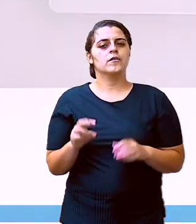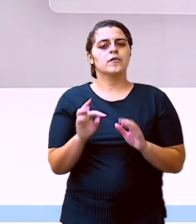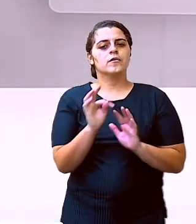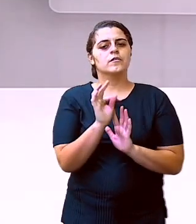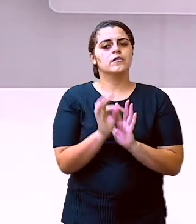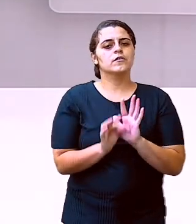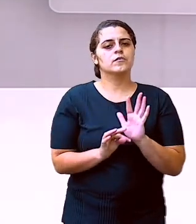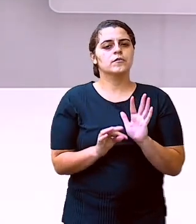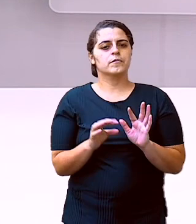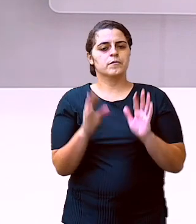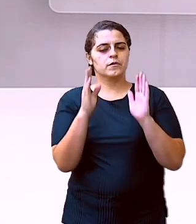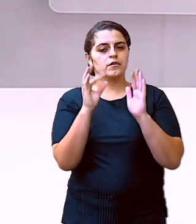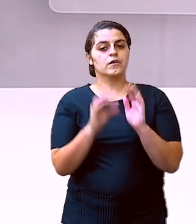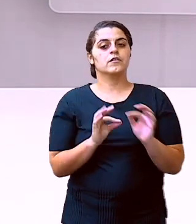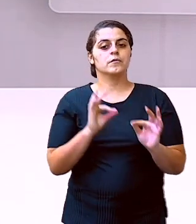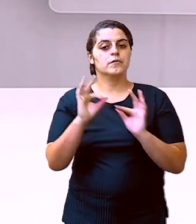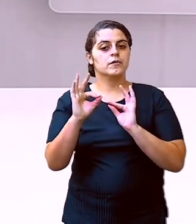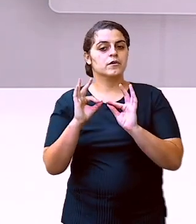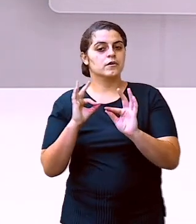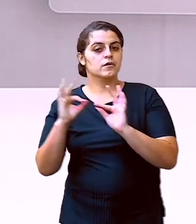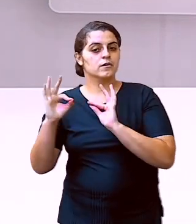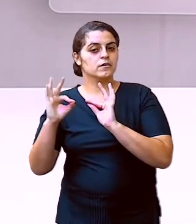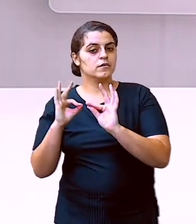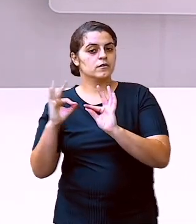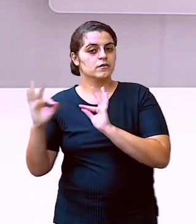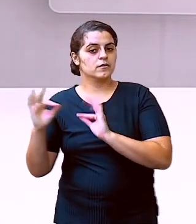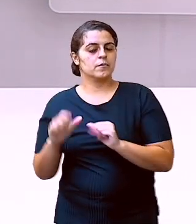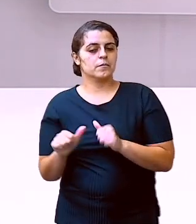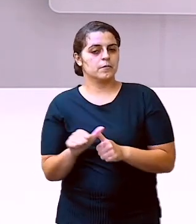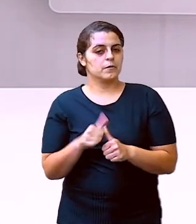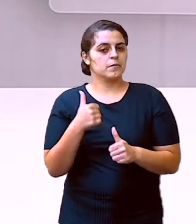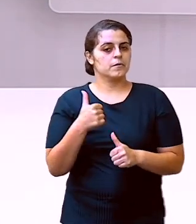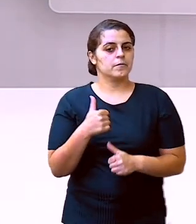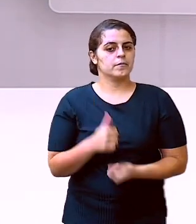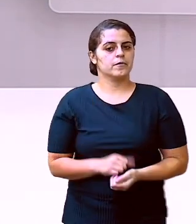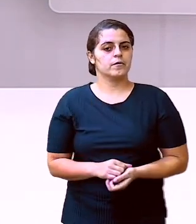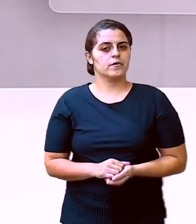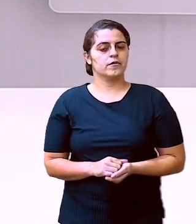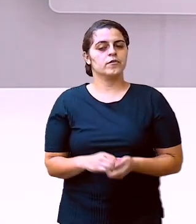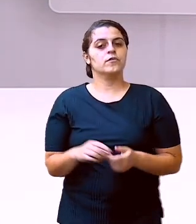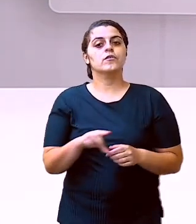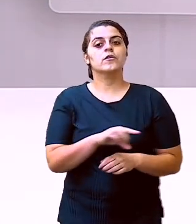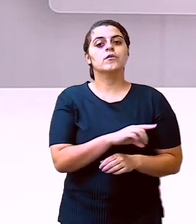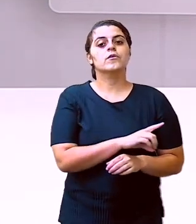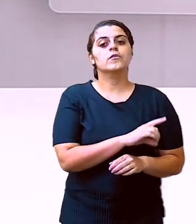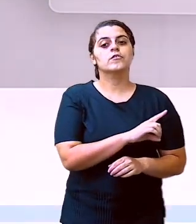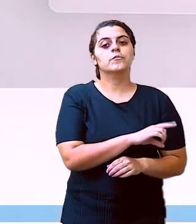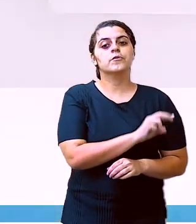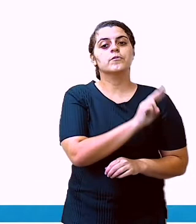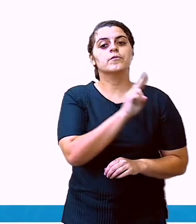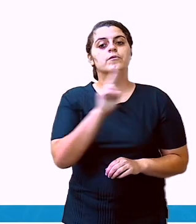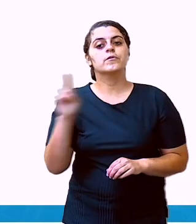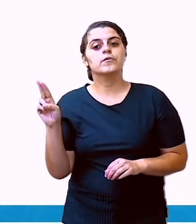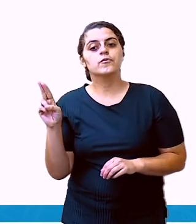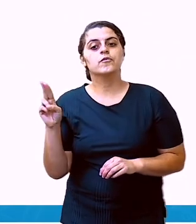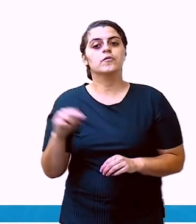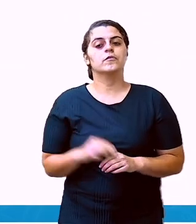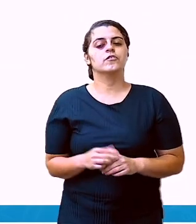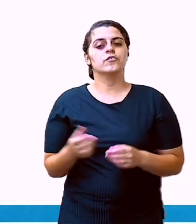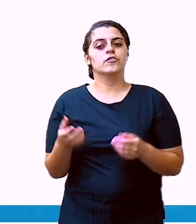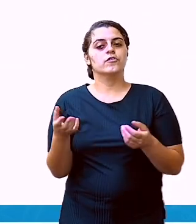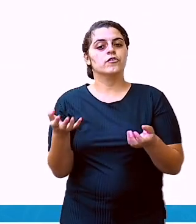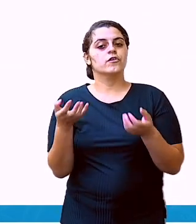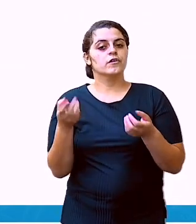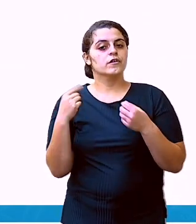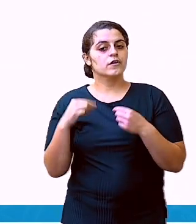forma. Um padrão. Primeira coisa, nós colocamos o nome para quem nós